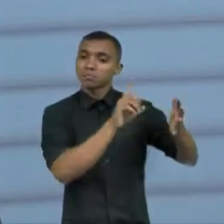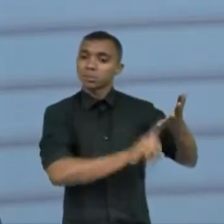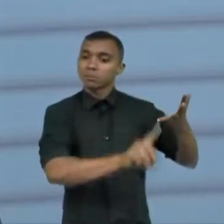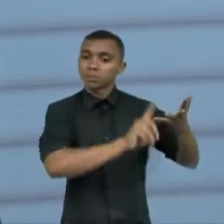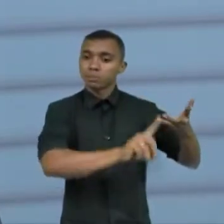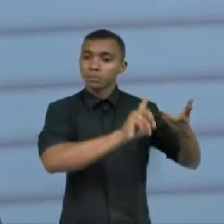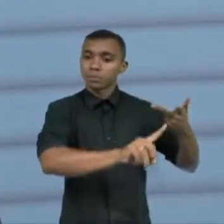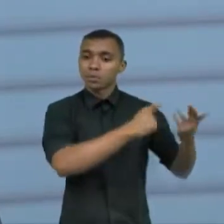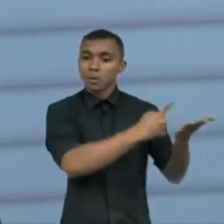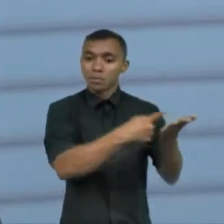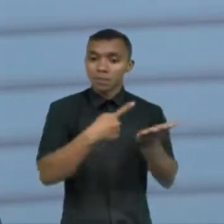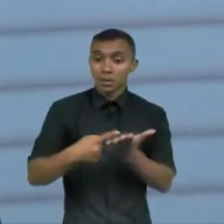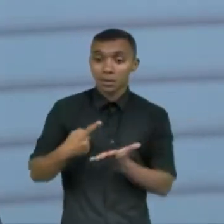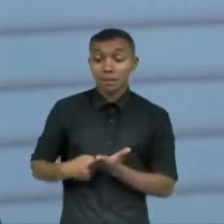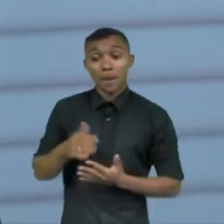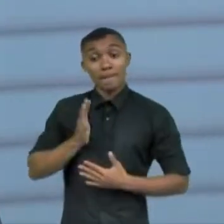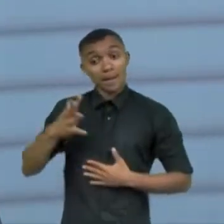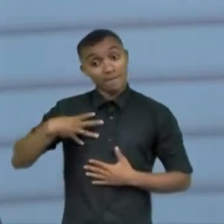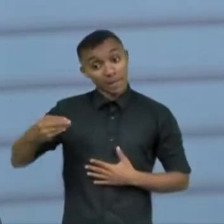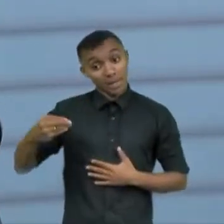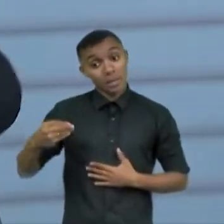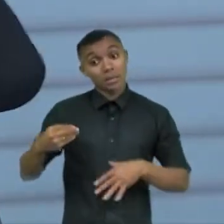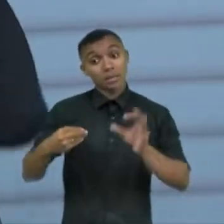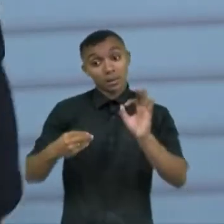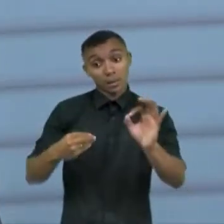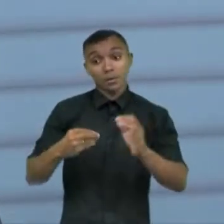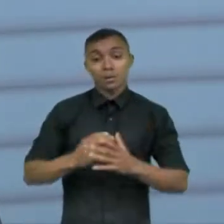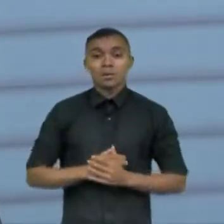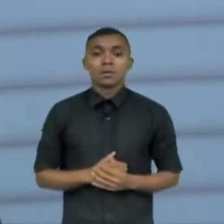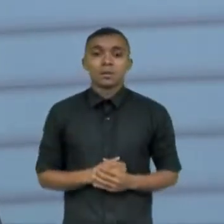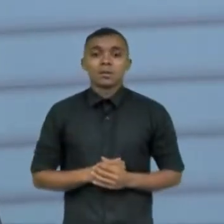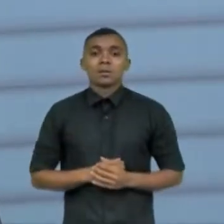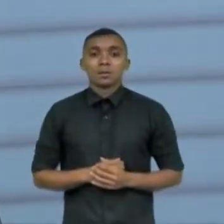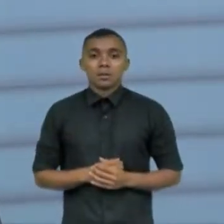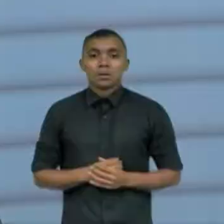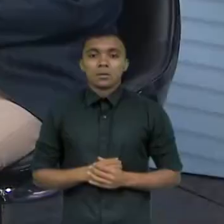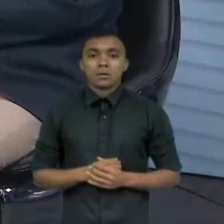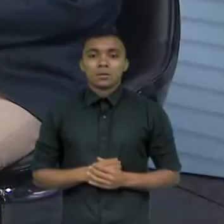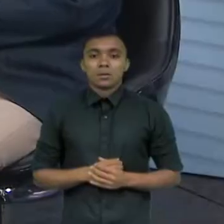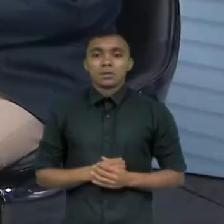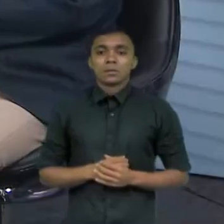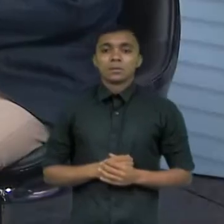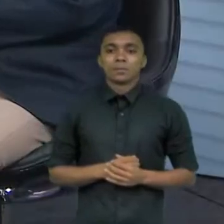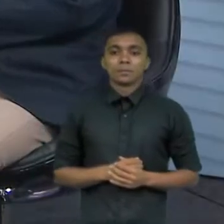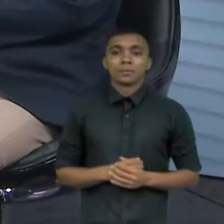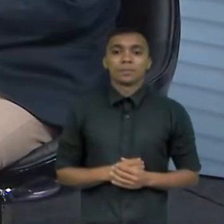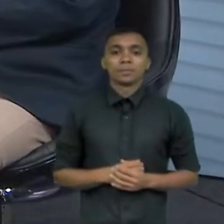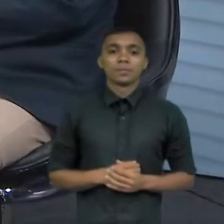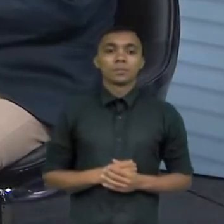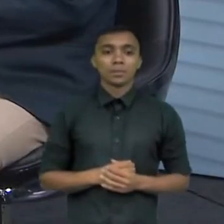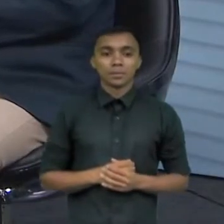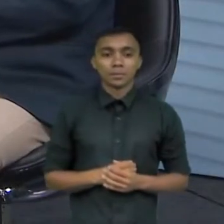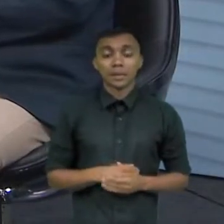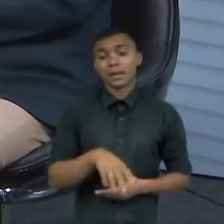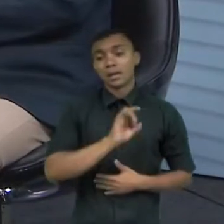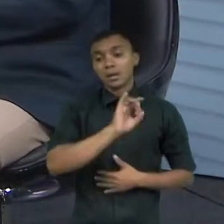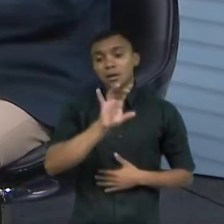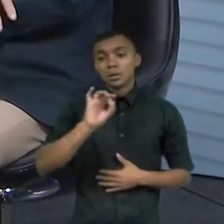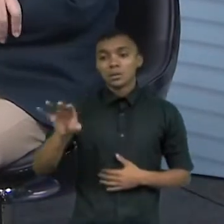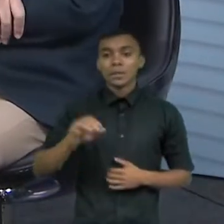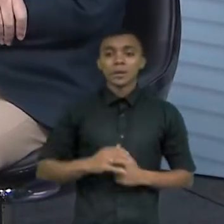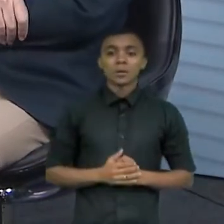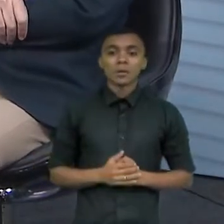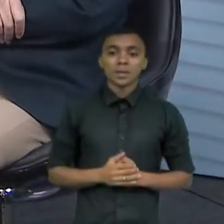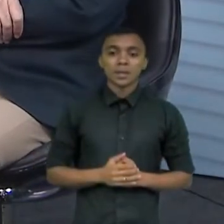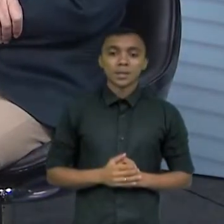para a sua filha isso aí isso justamente então assim a ciência isso é mais ou menos uma regra geral mas cada casa é um lógico